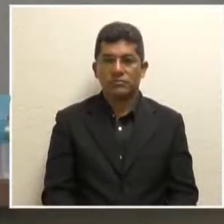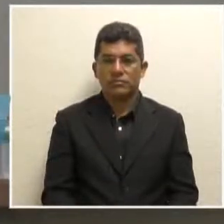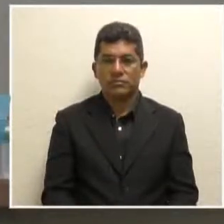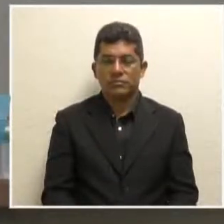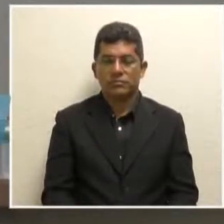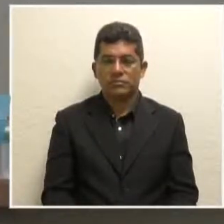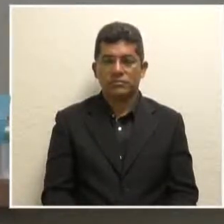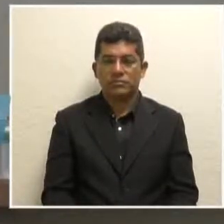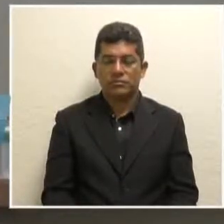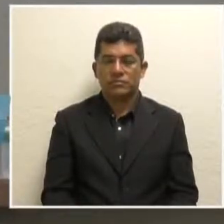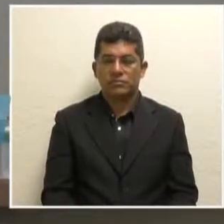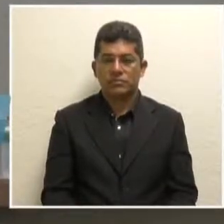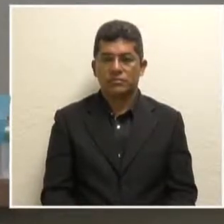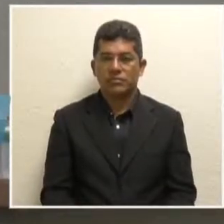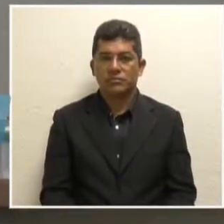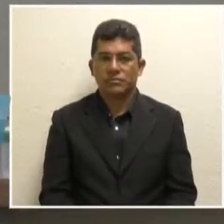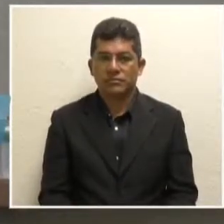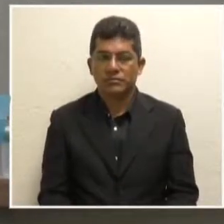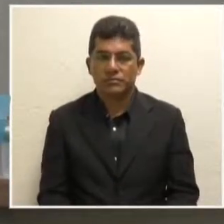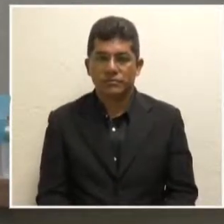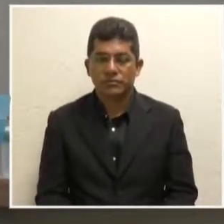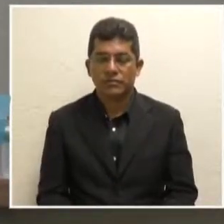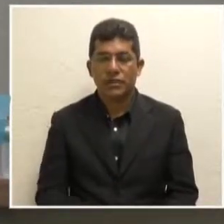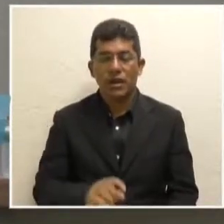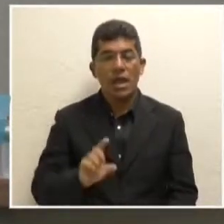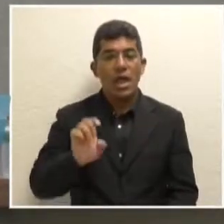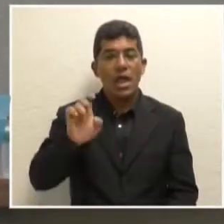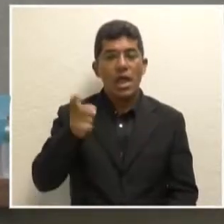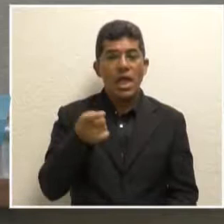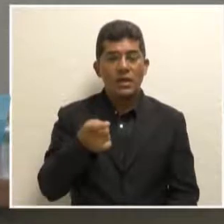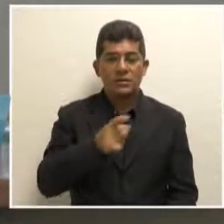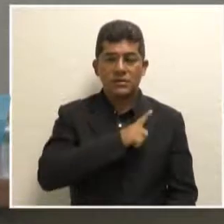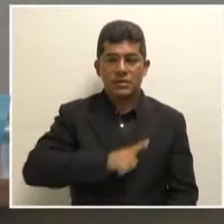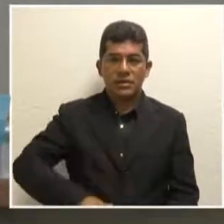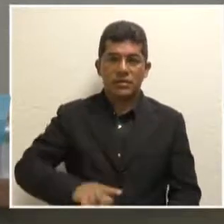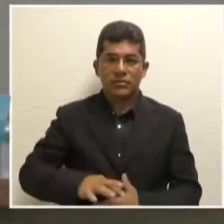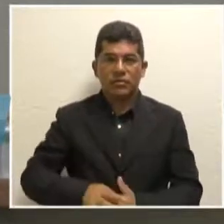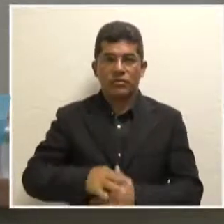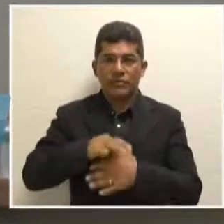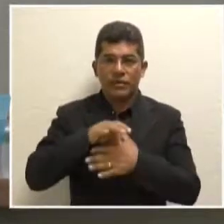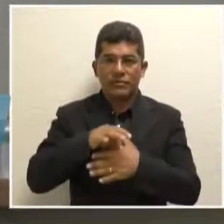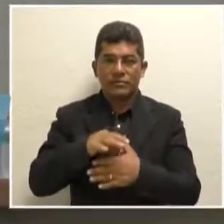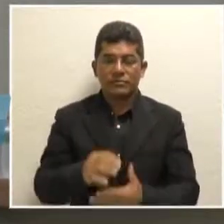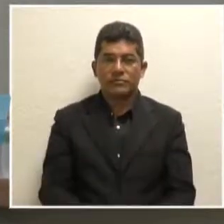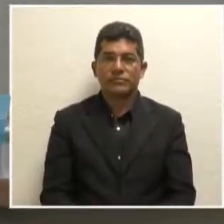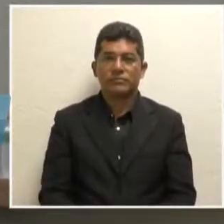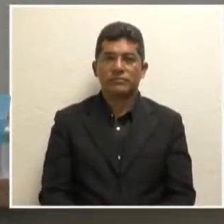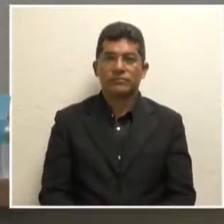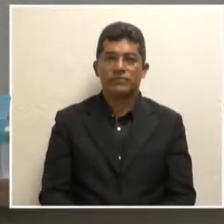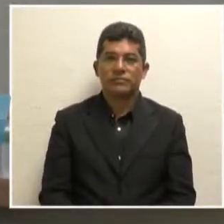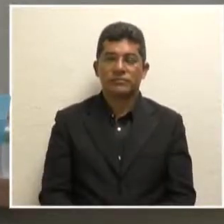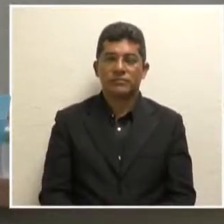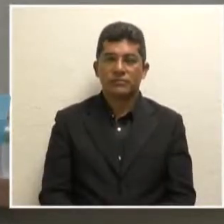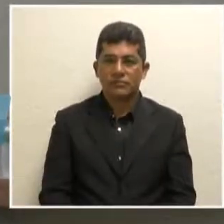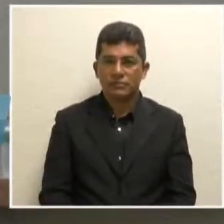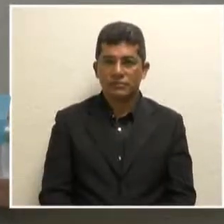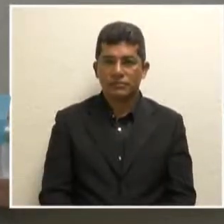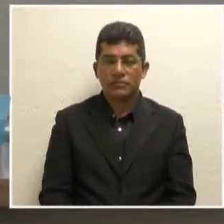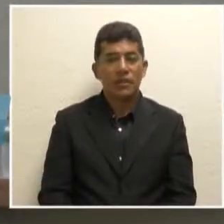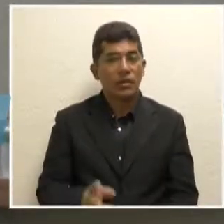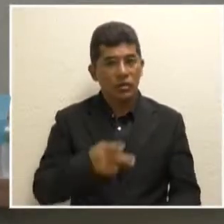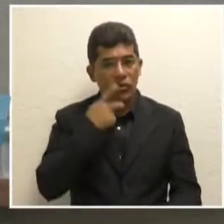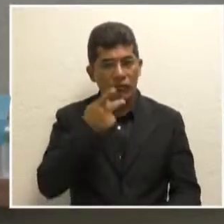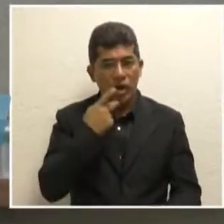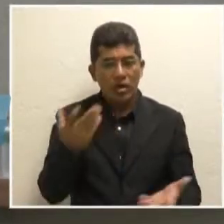Eminente ex-líder do governo, deputado Dermilson Chagas, Vossa Excelência aborda na